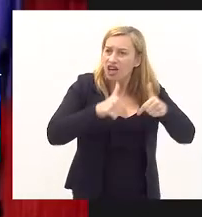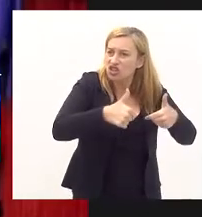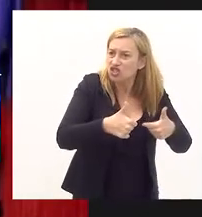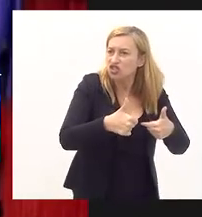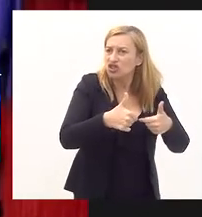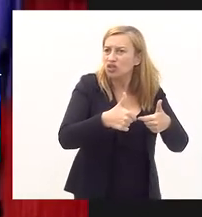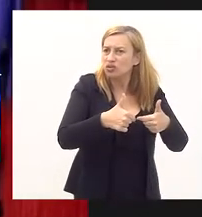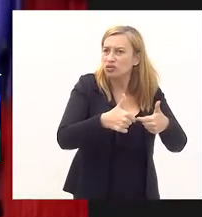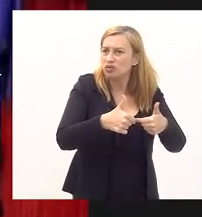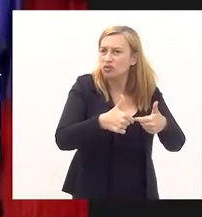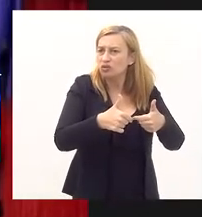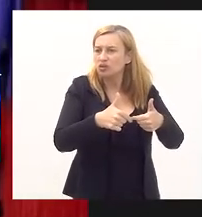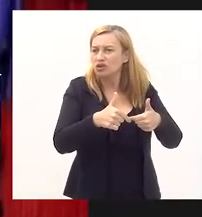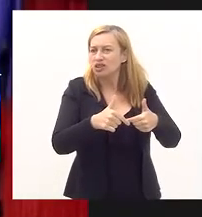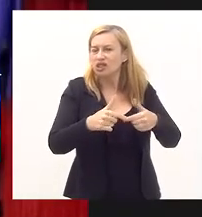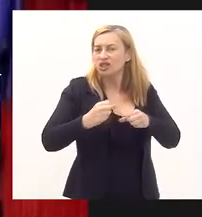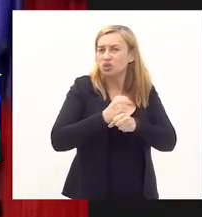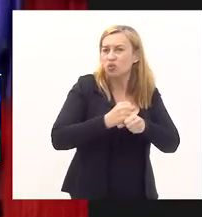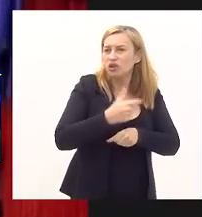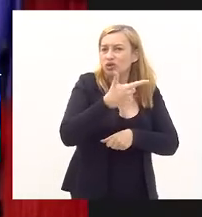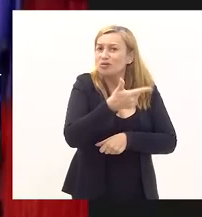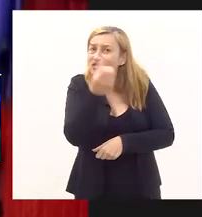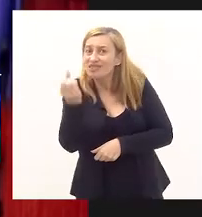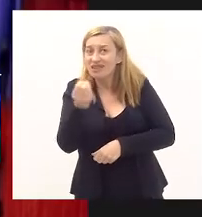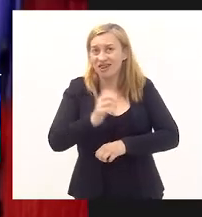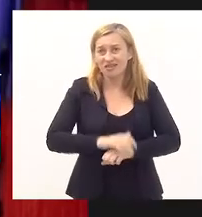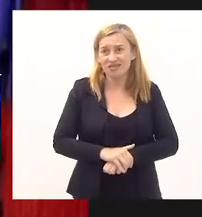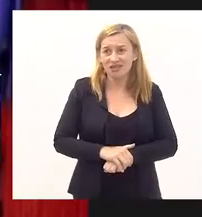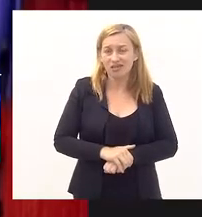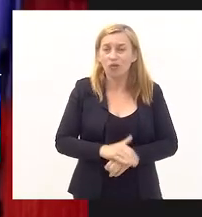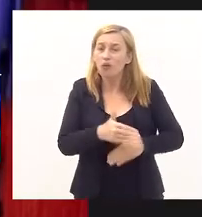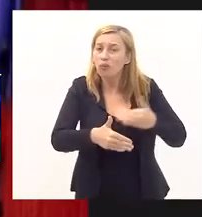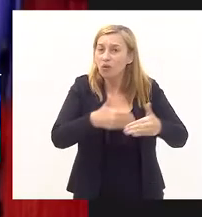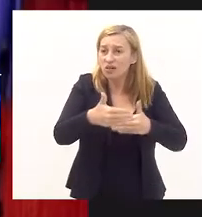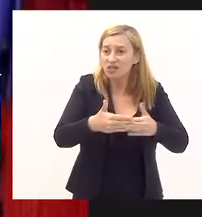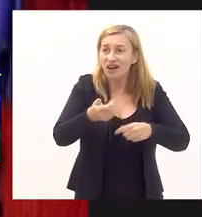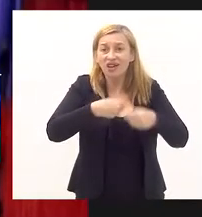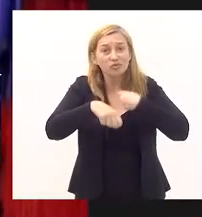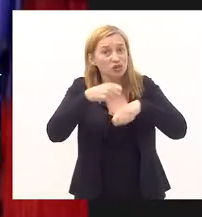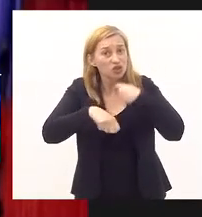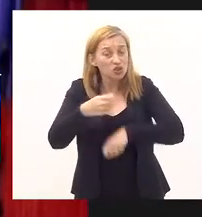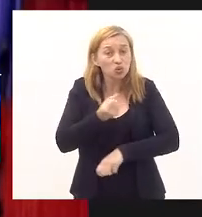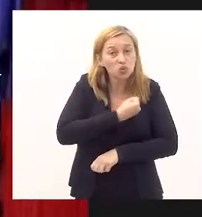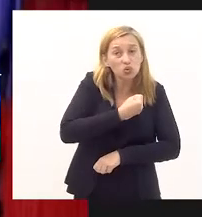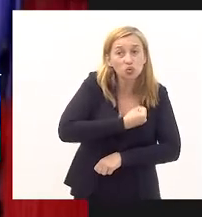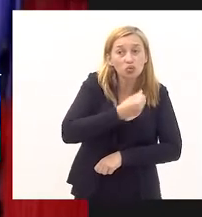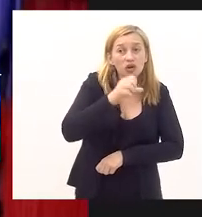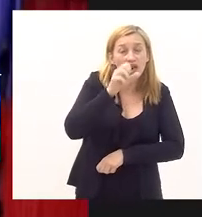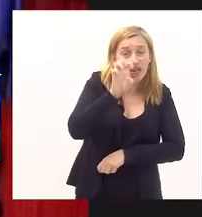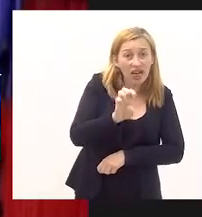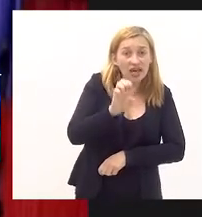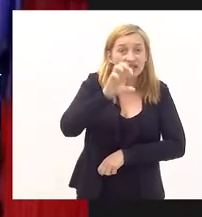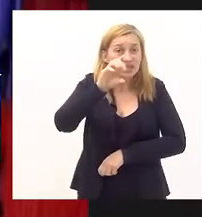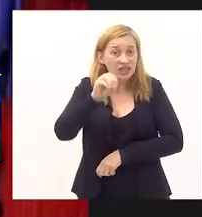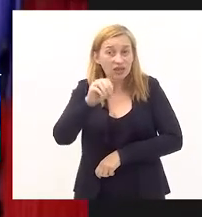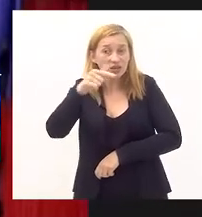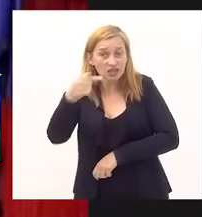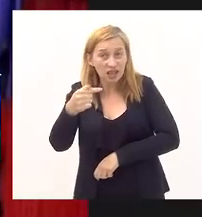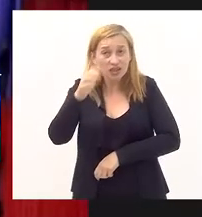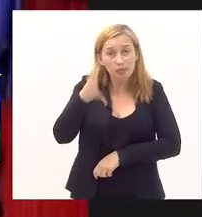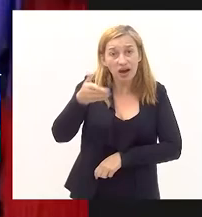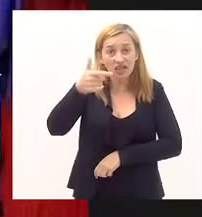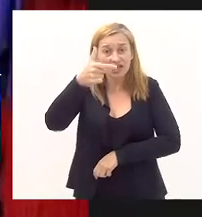devido licenciamento desde 2016. Conforme o processo administrativo o número E07 barra